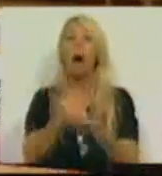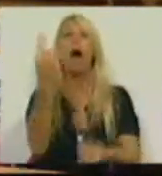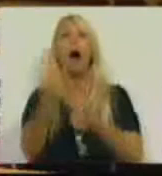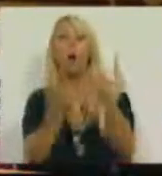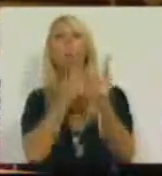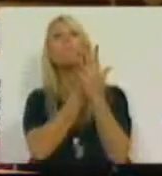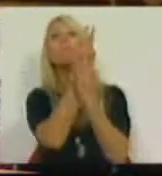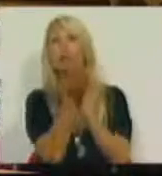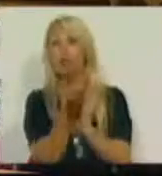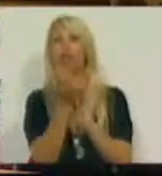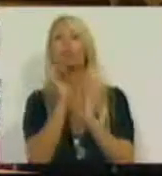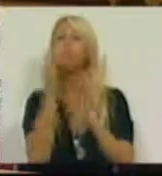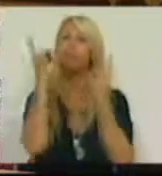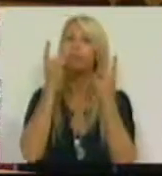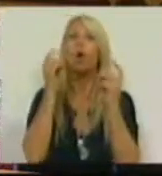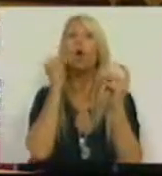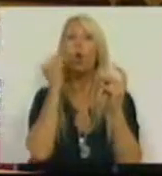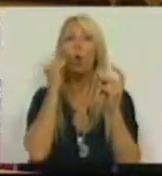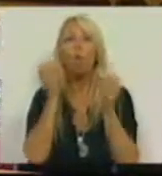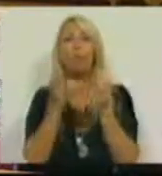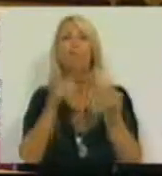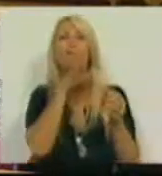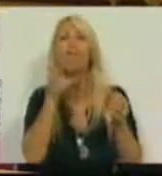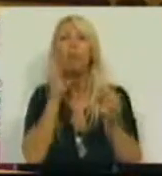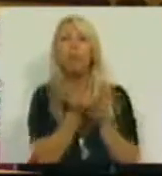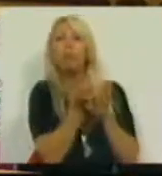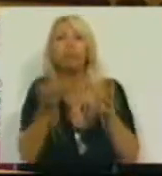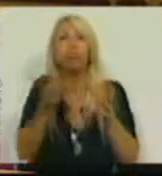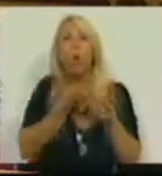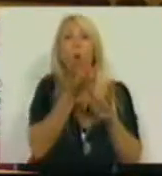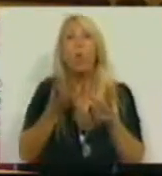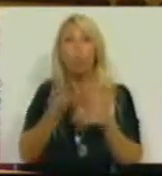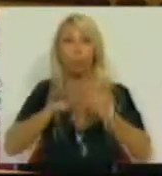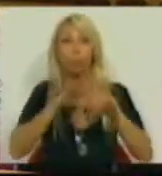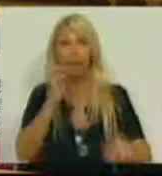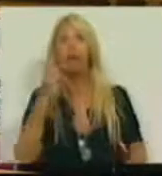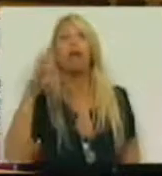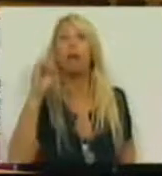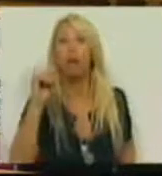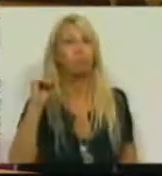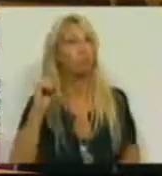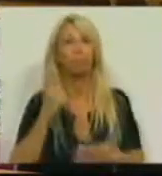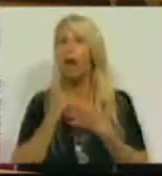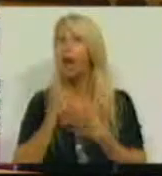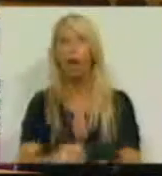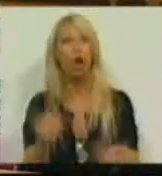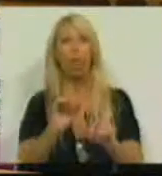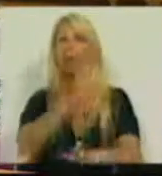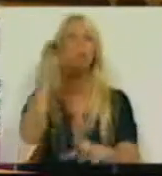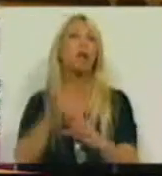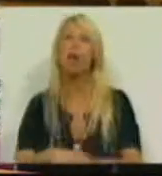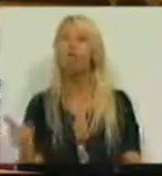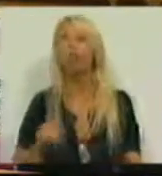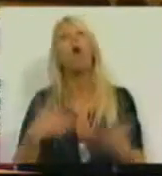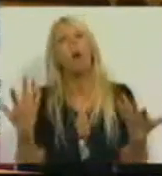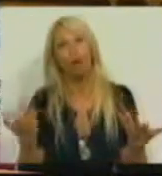desde logo, a consideração da dimensão do agregado familiar no RS, nós não apoiaremos, nem votaremos, e votaremos